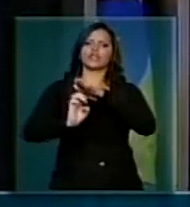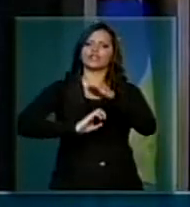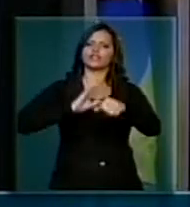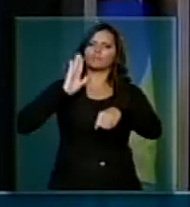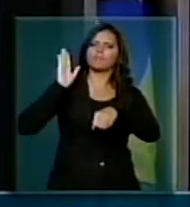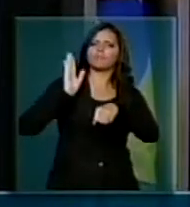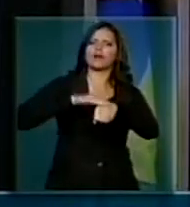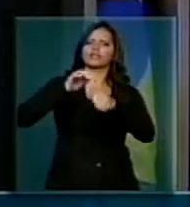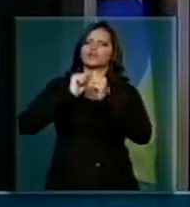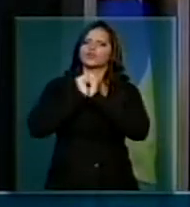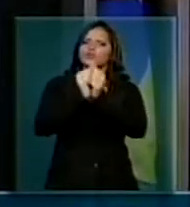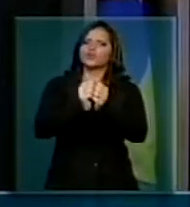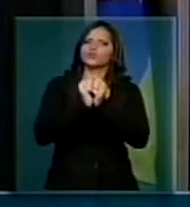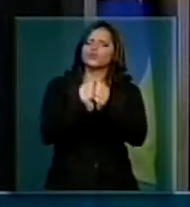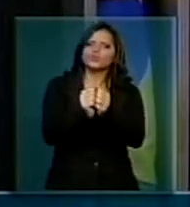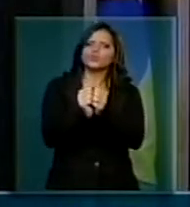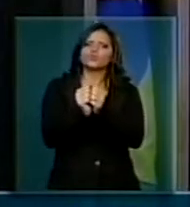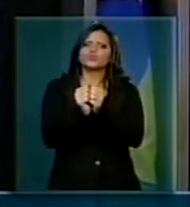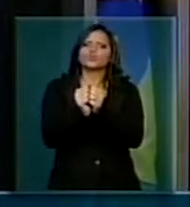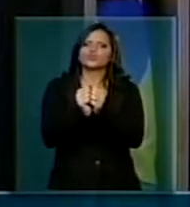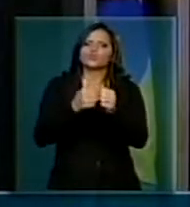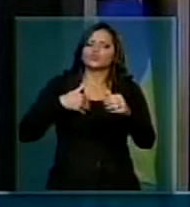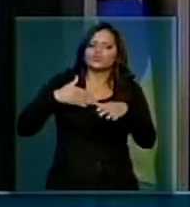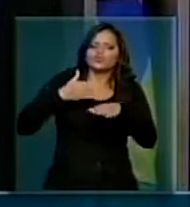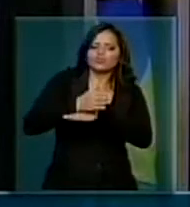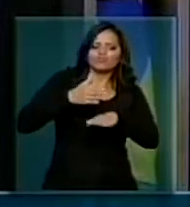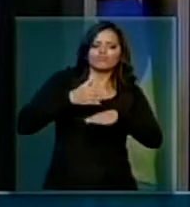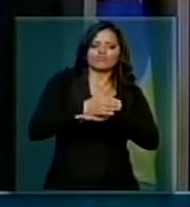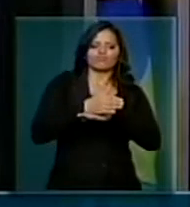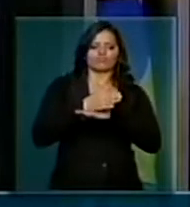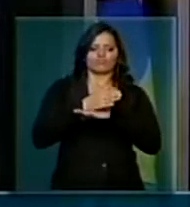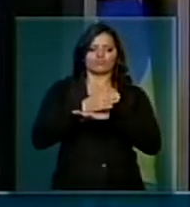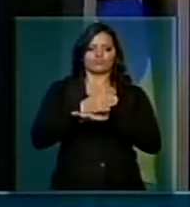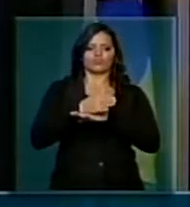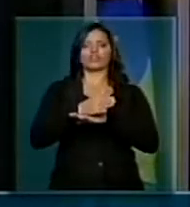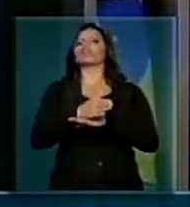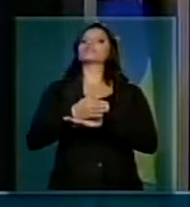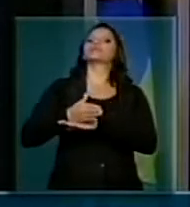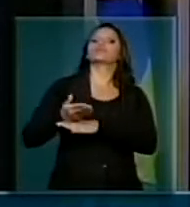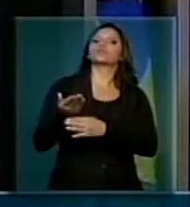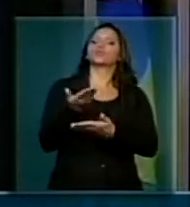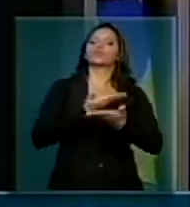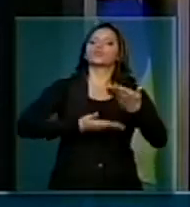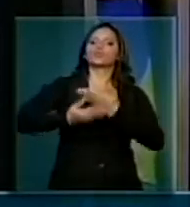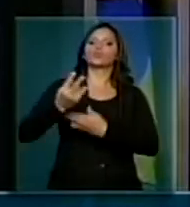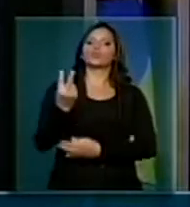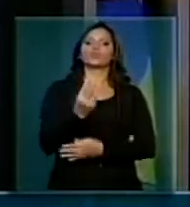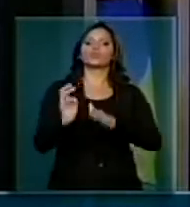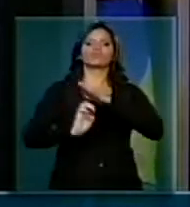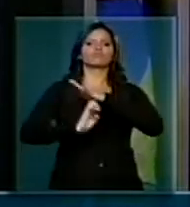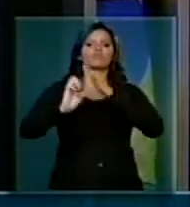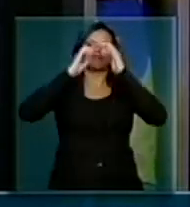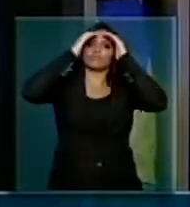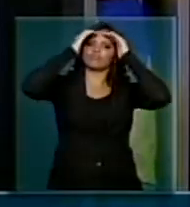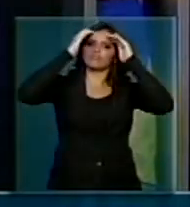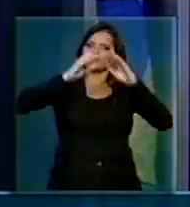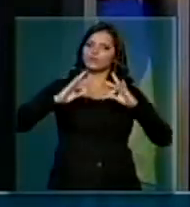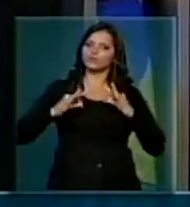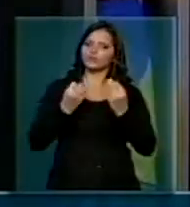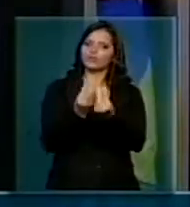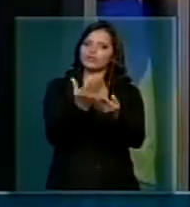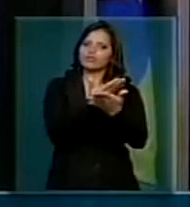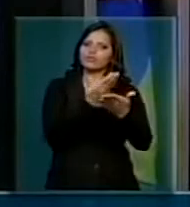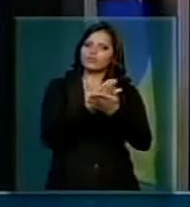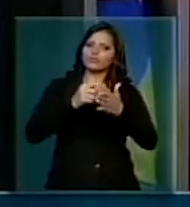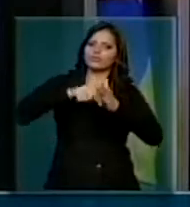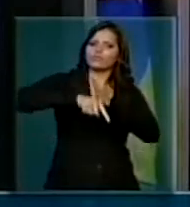mais, junto com o DIAP, está Toninho ali do DIAP, essas duas instituições têm primado pelos estudos,